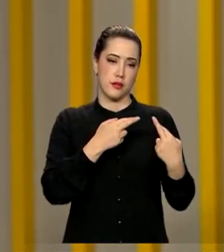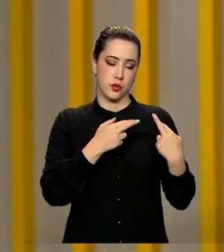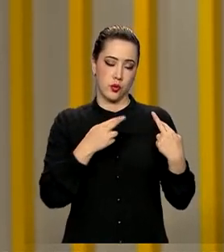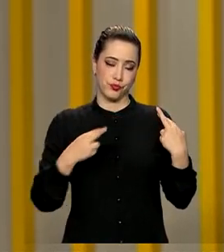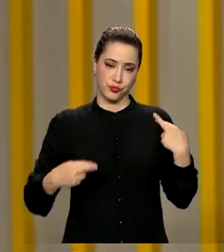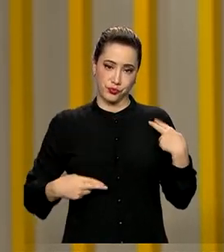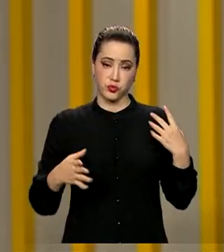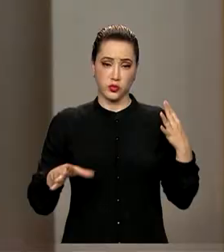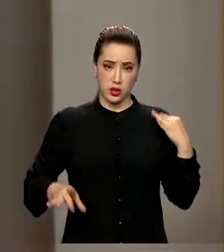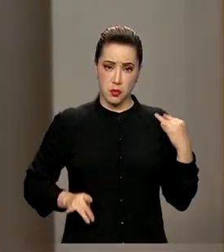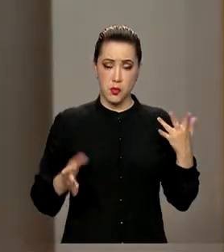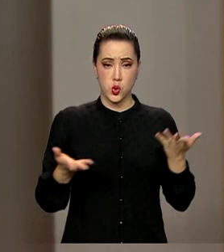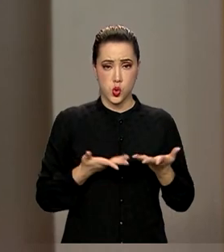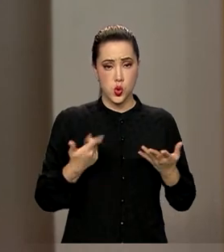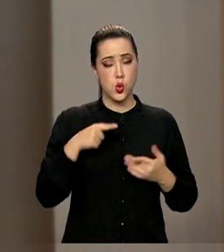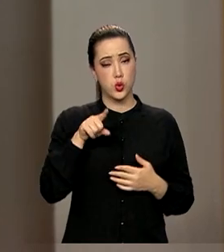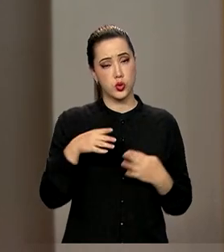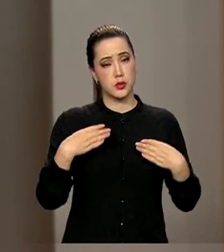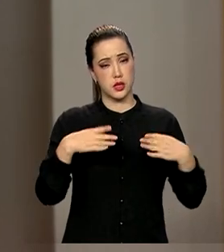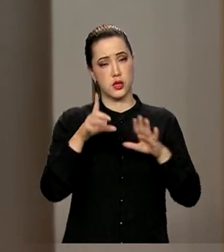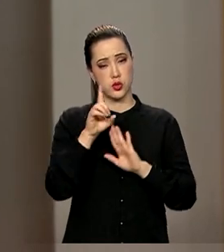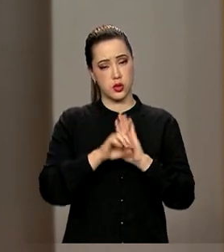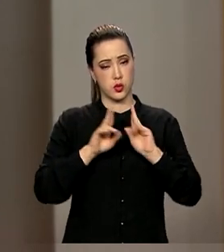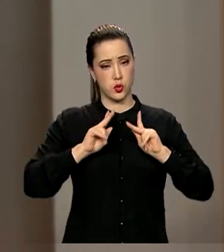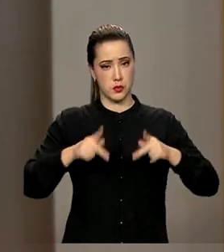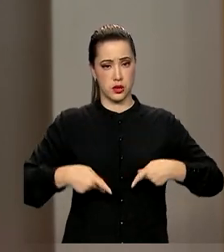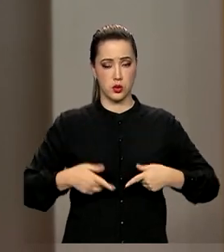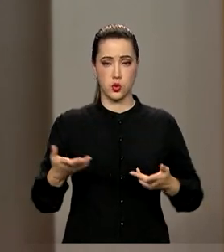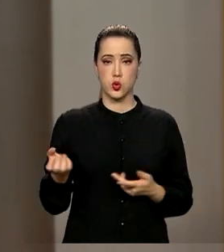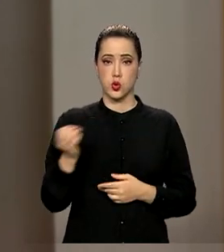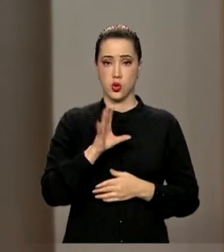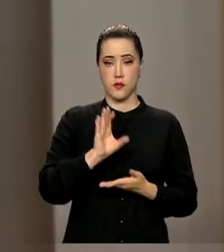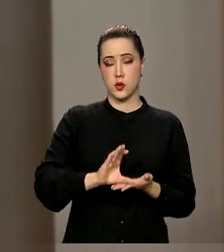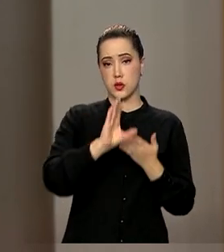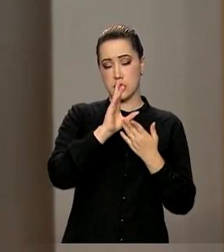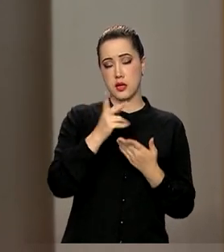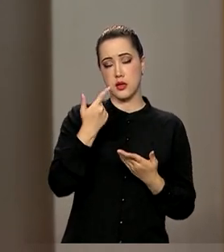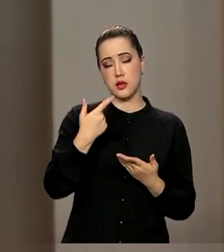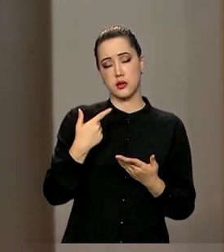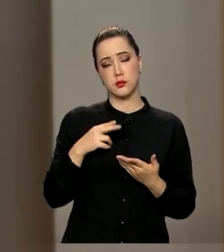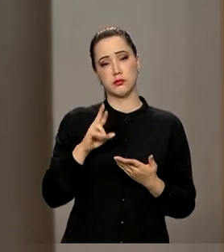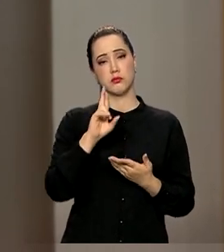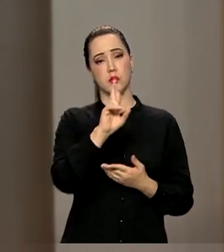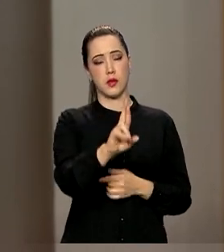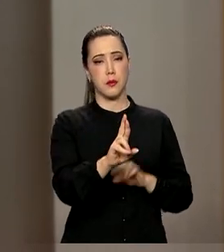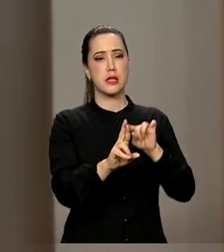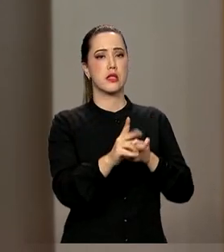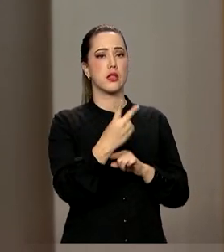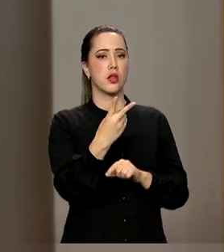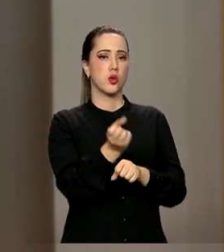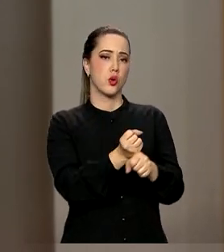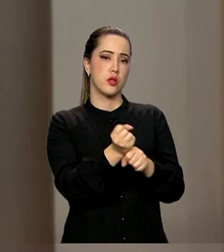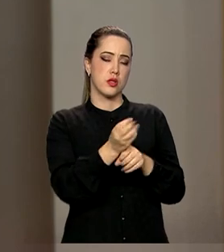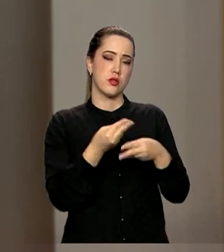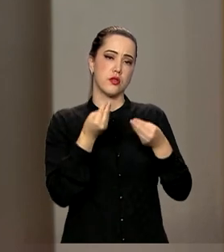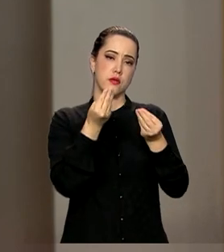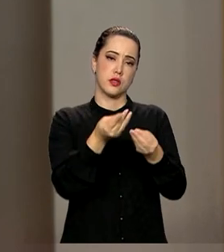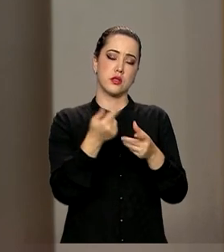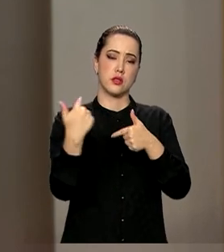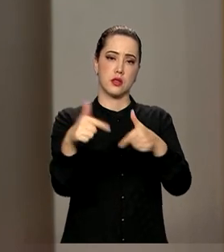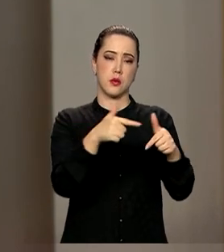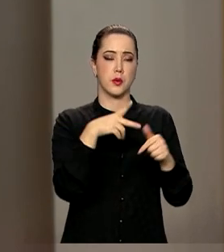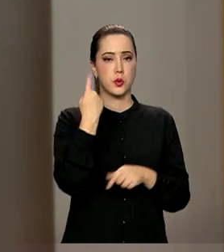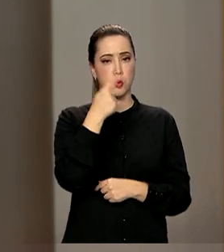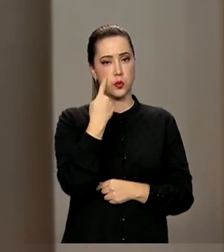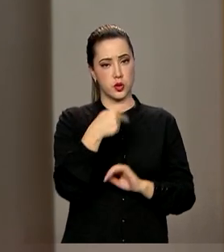Humanos e da Cidadania. Os novos conselheiros vão atuar pelos próximos dois anos com a missão de garantir a execução de